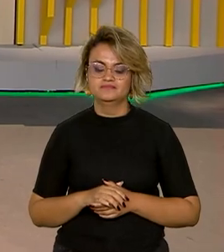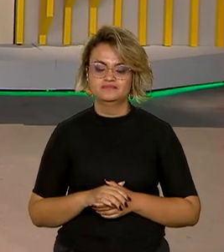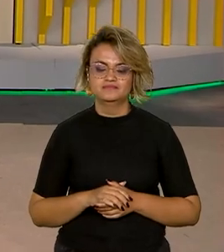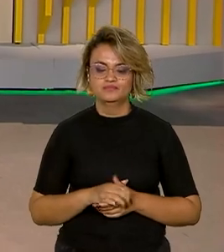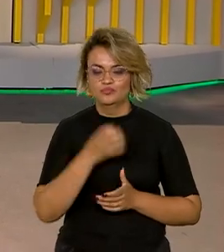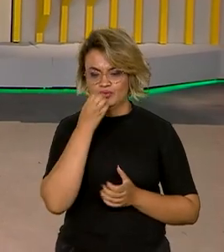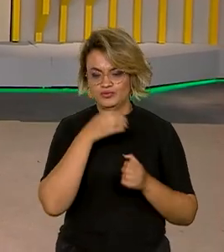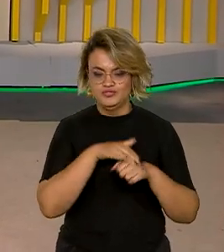Uma boa noite para você.